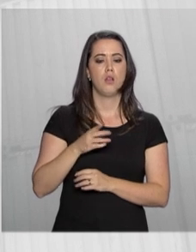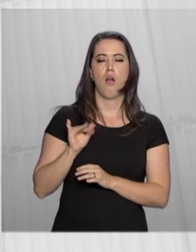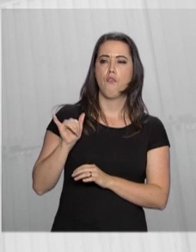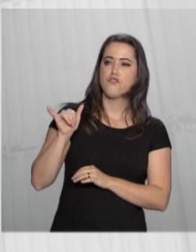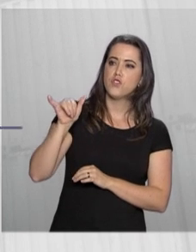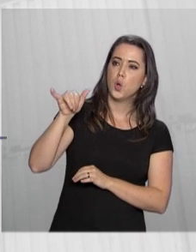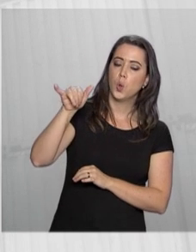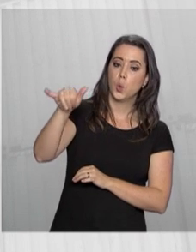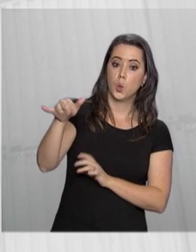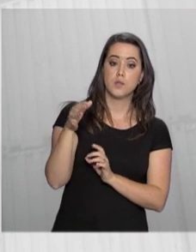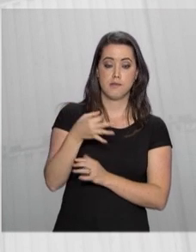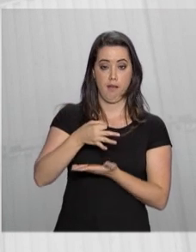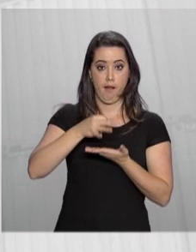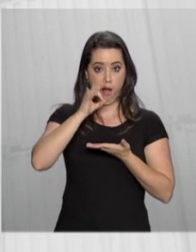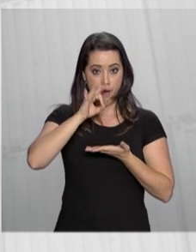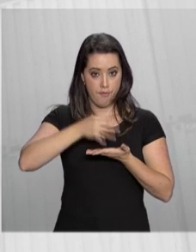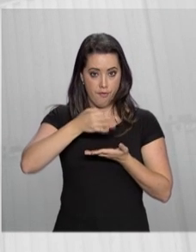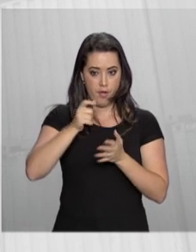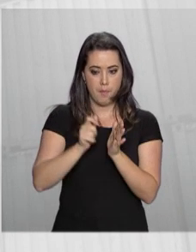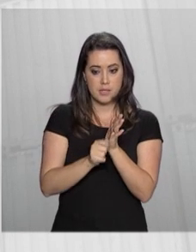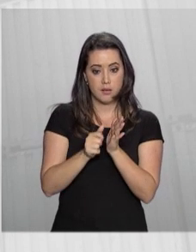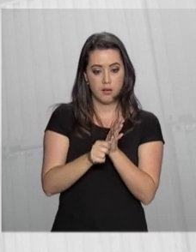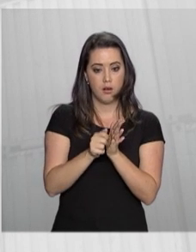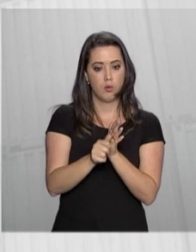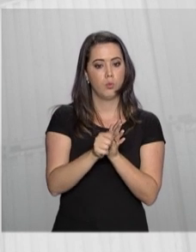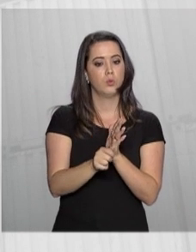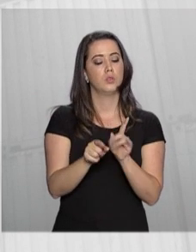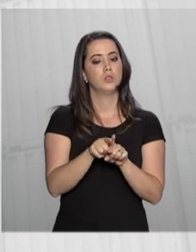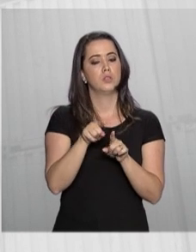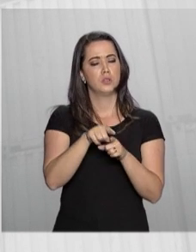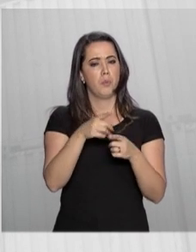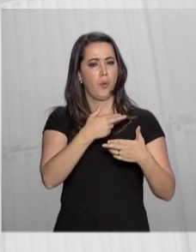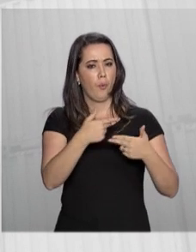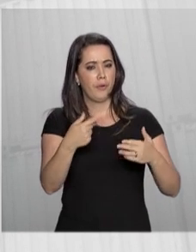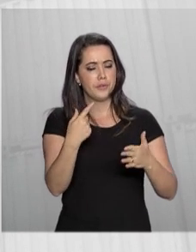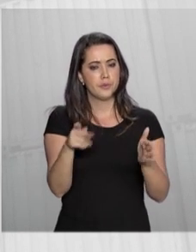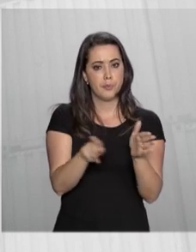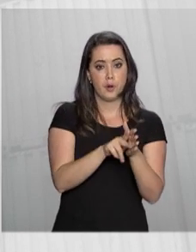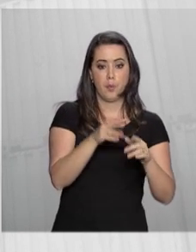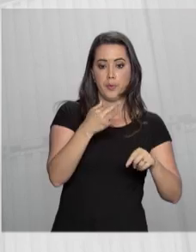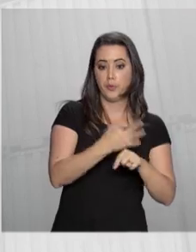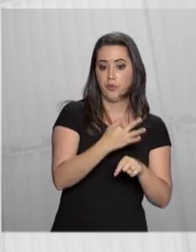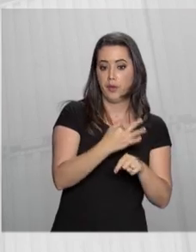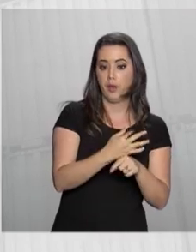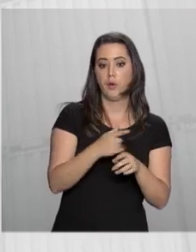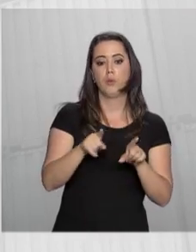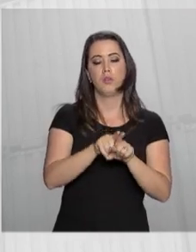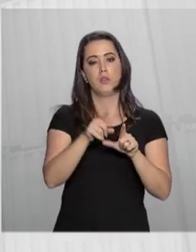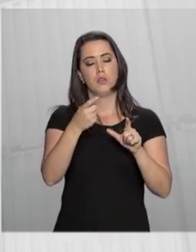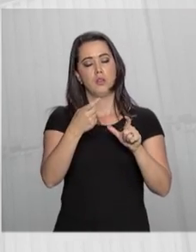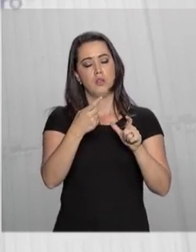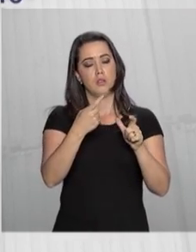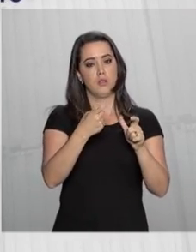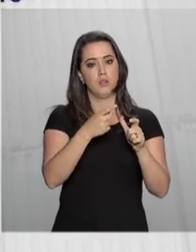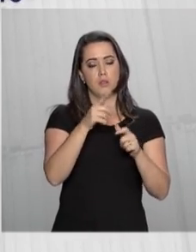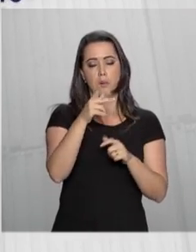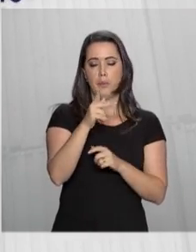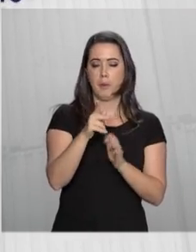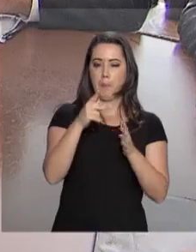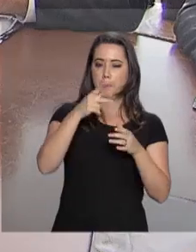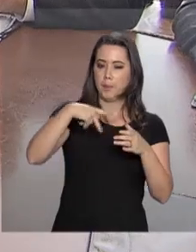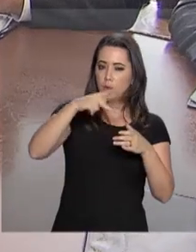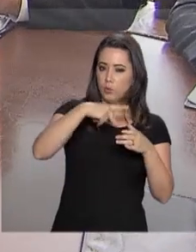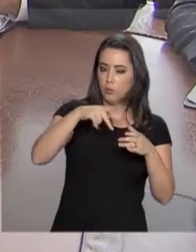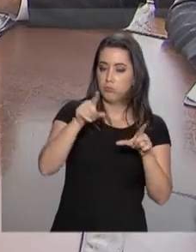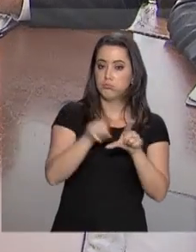aviões, café em grão, minérios de ferro, óleos brutos de petróleo, celulose e produtos manufaturados de